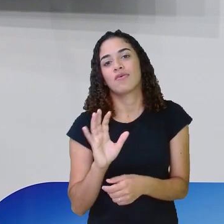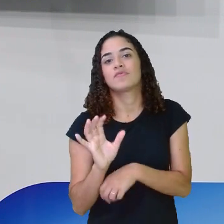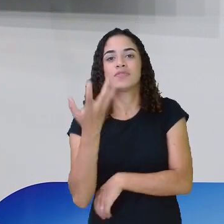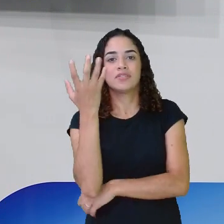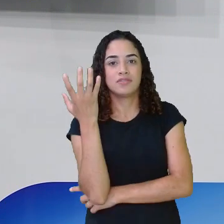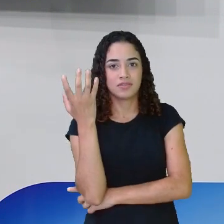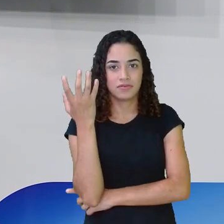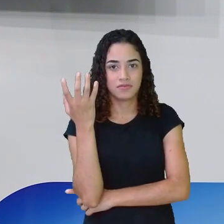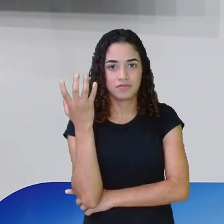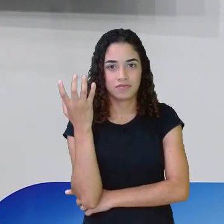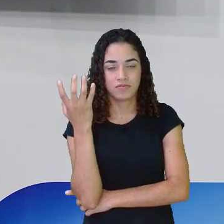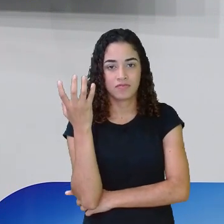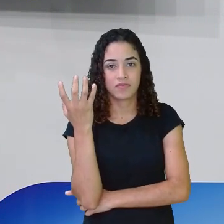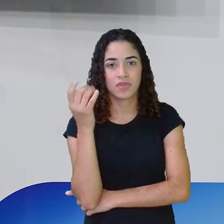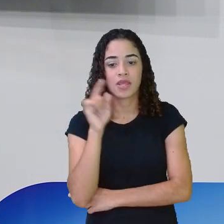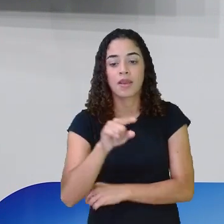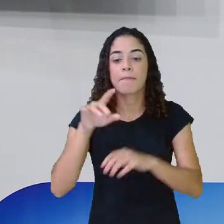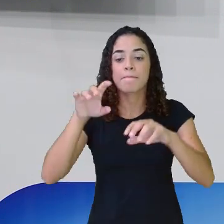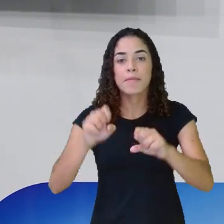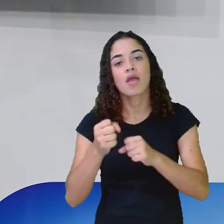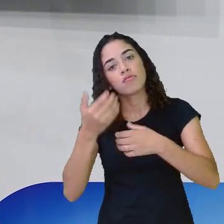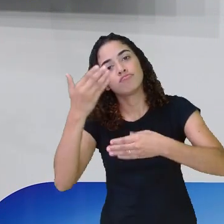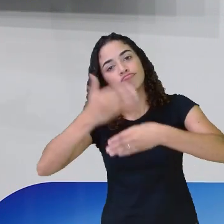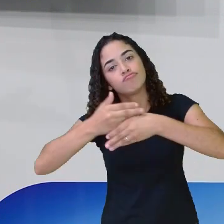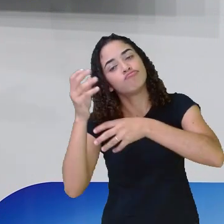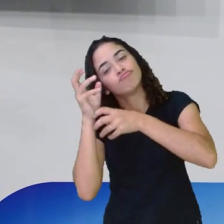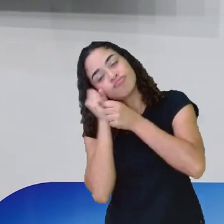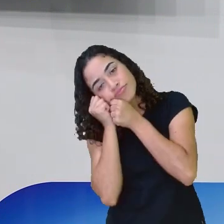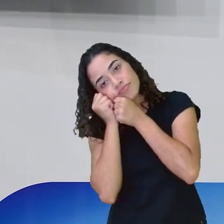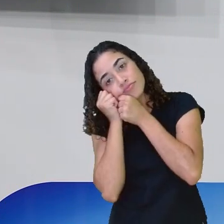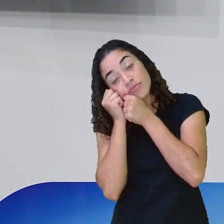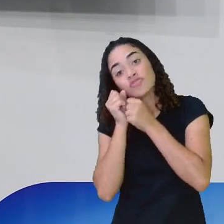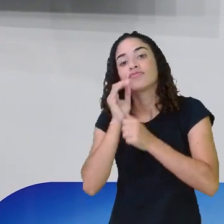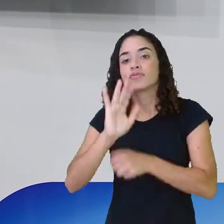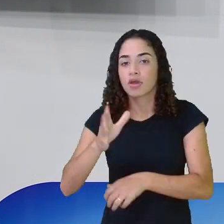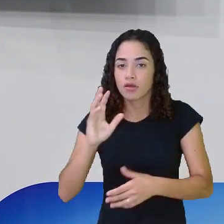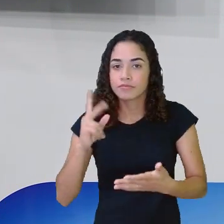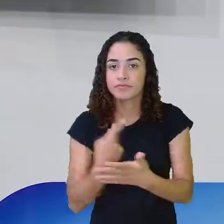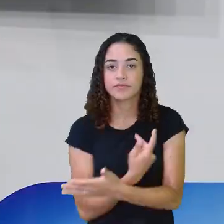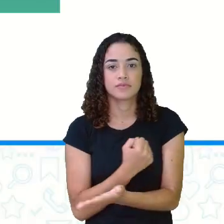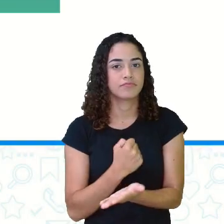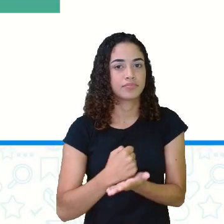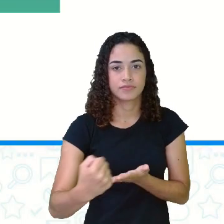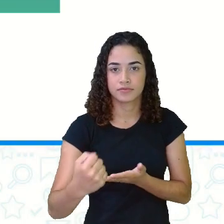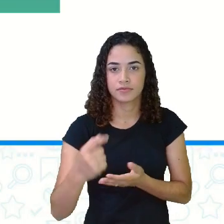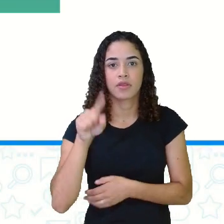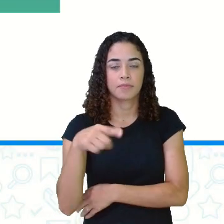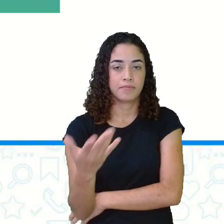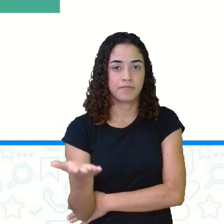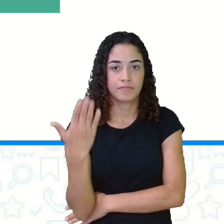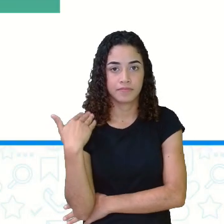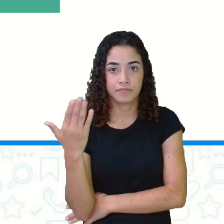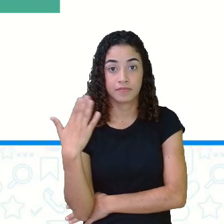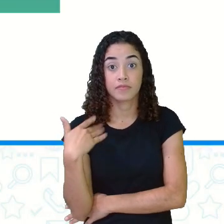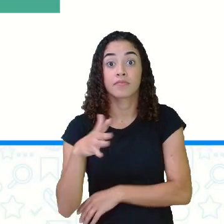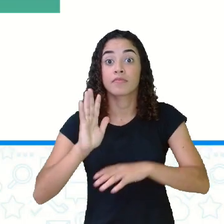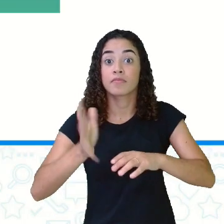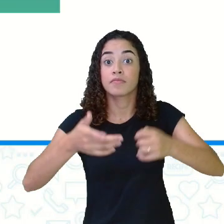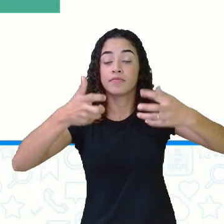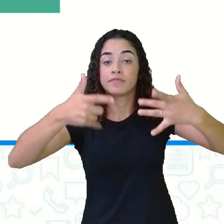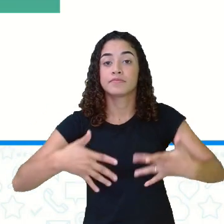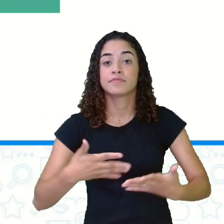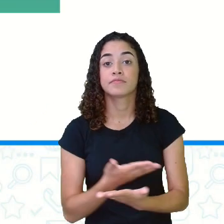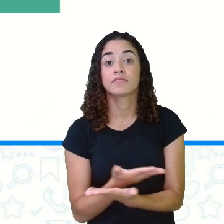Tá certo? Eles pegaram. Também já aconteceu. Então, está no tempo passado. Como eu aqui para vocês,